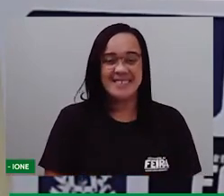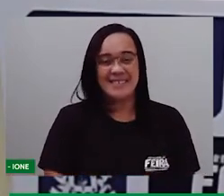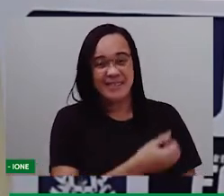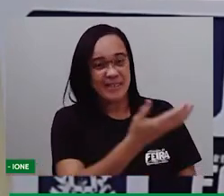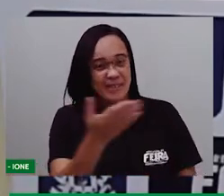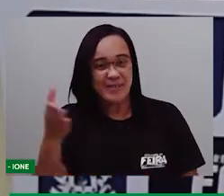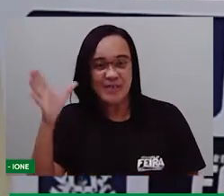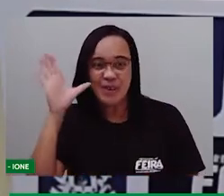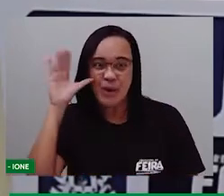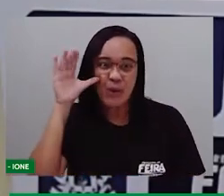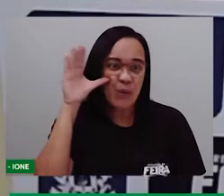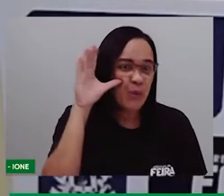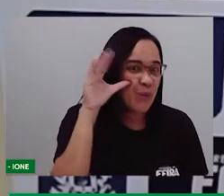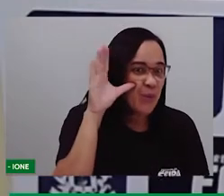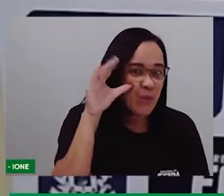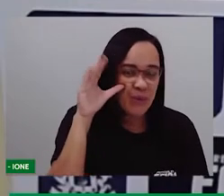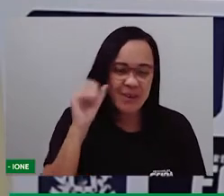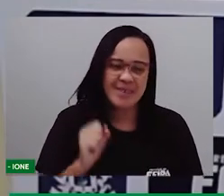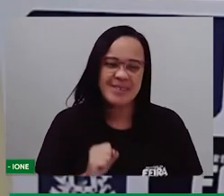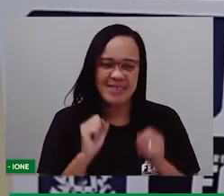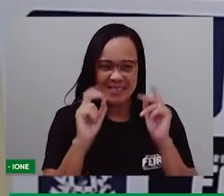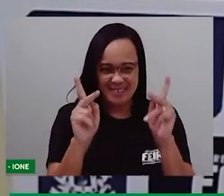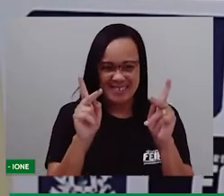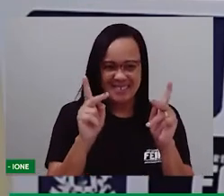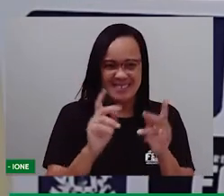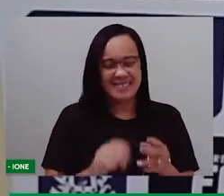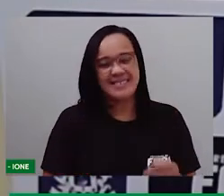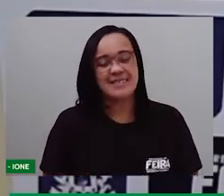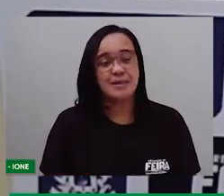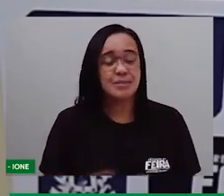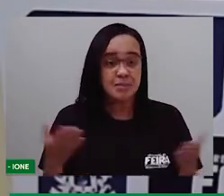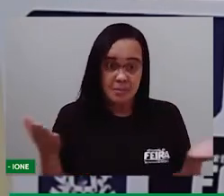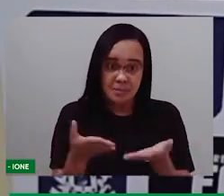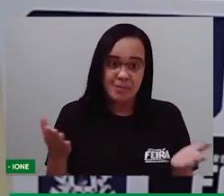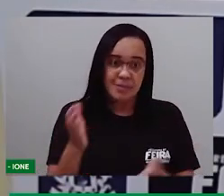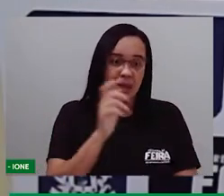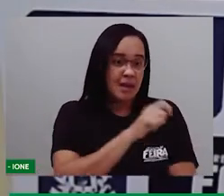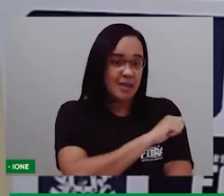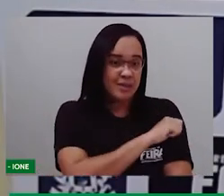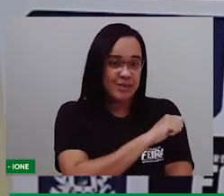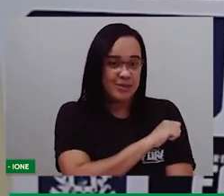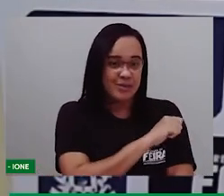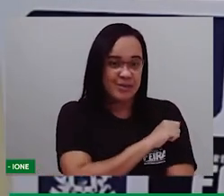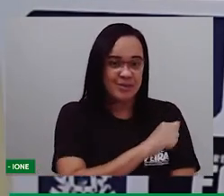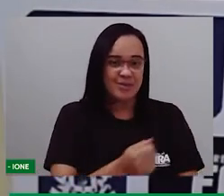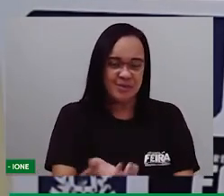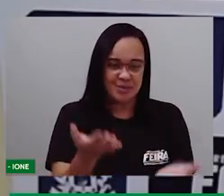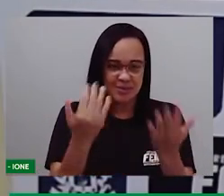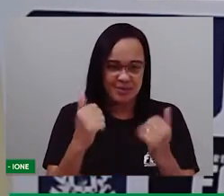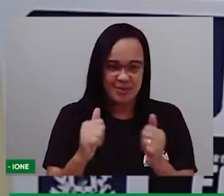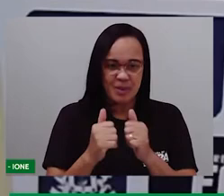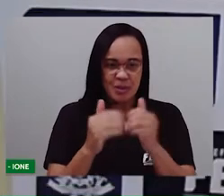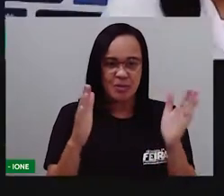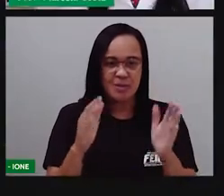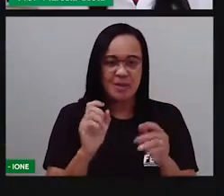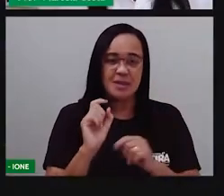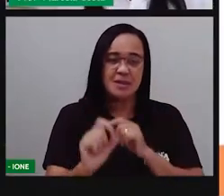curioso, tá bom? Agora, crianças, vamos aqui iniciar